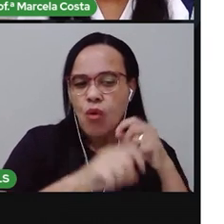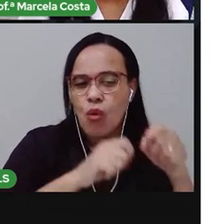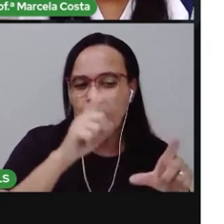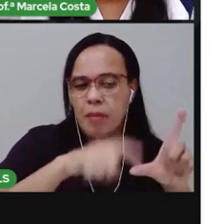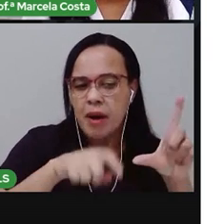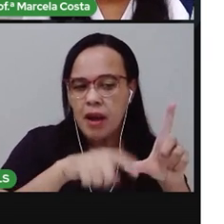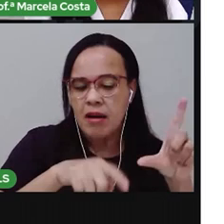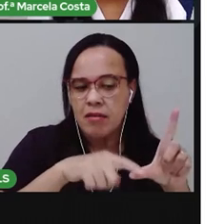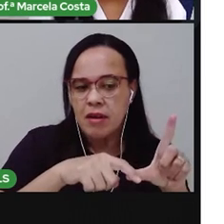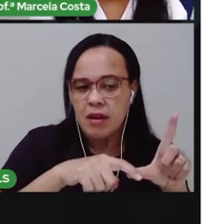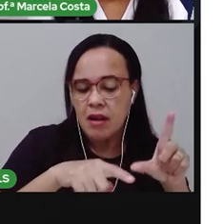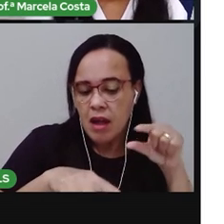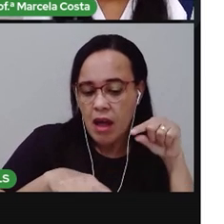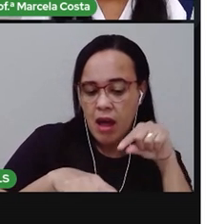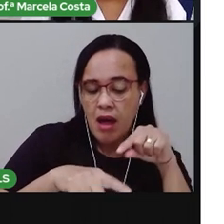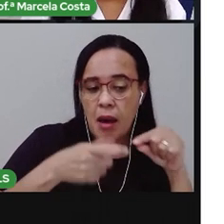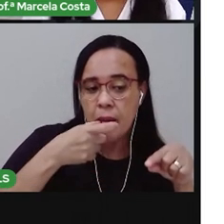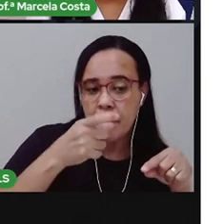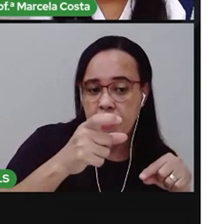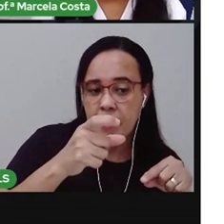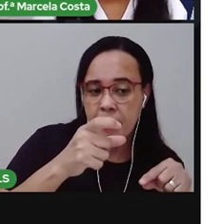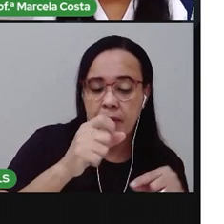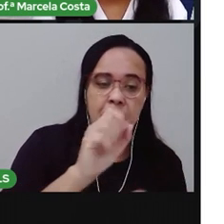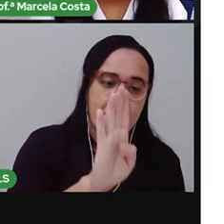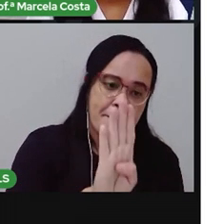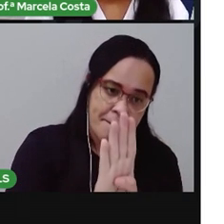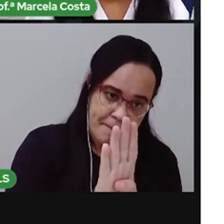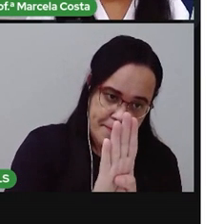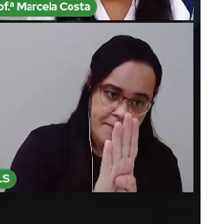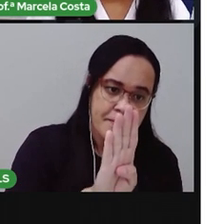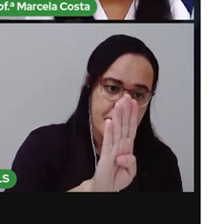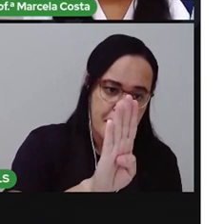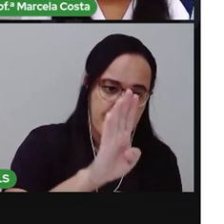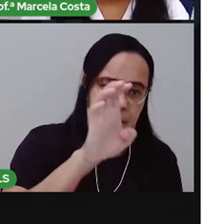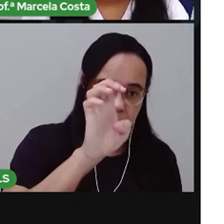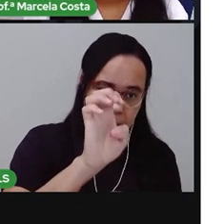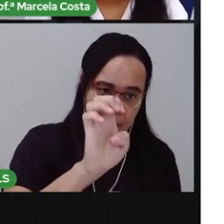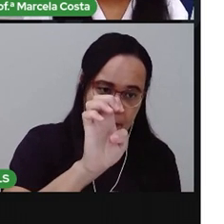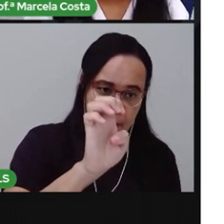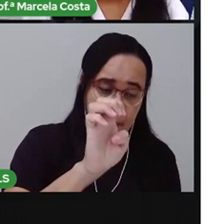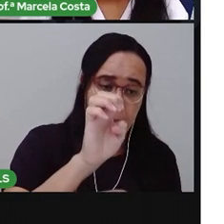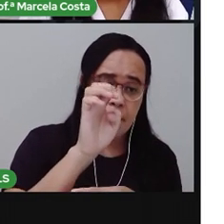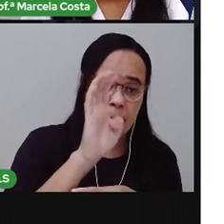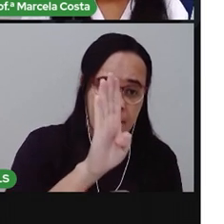Do B, não isso? O B, o som do B, o som do E.